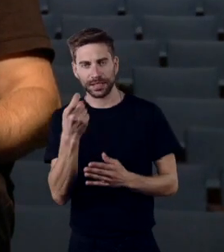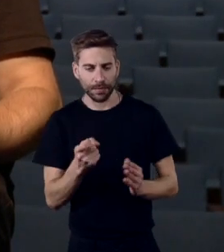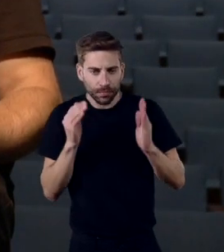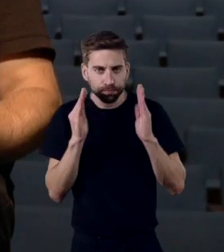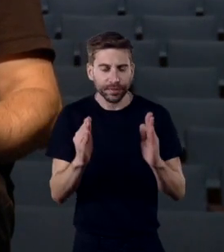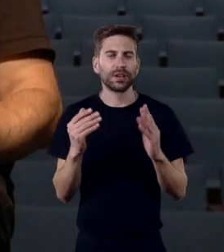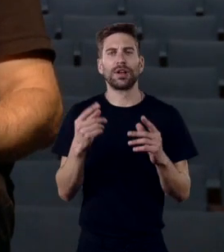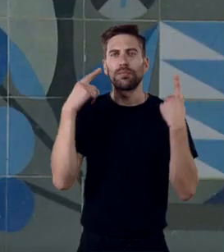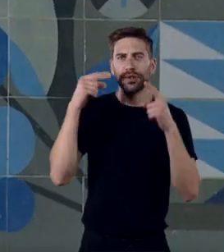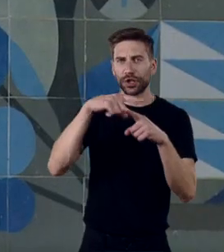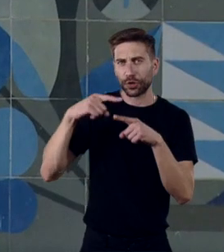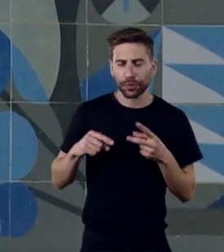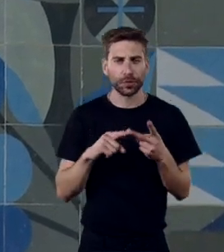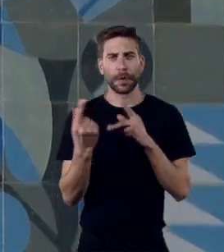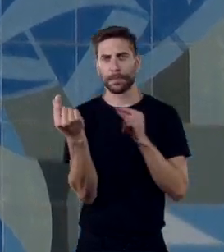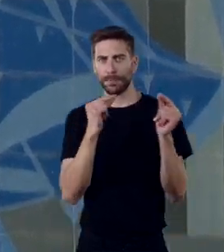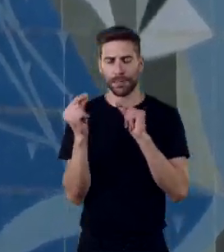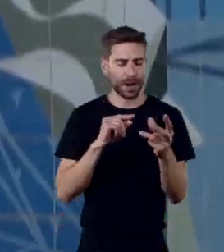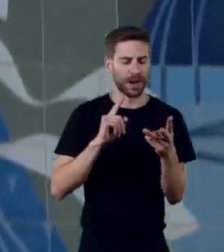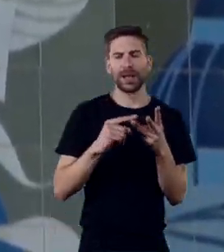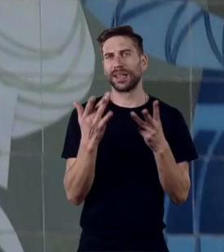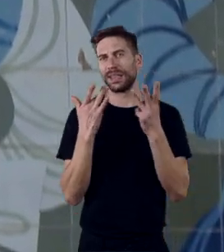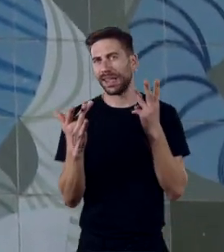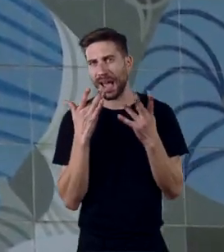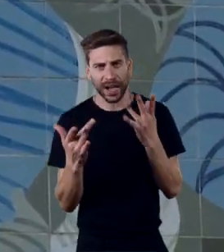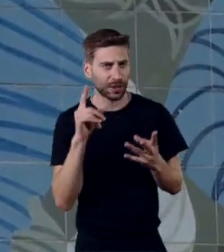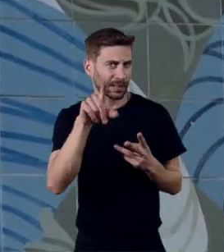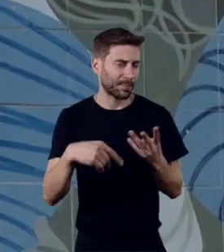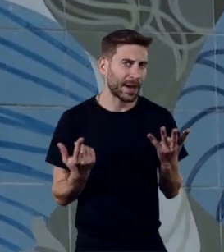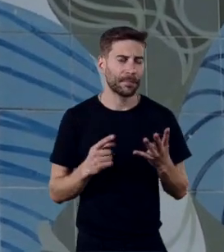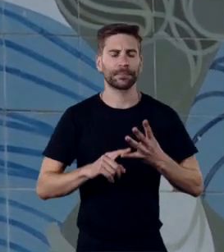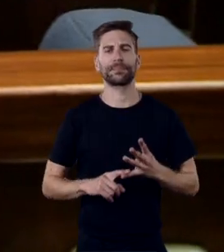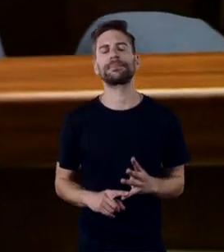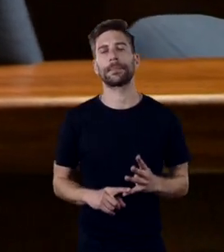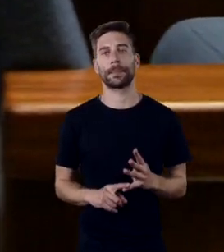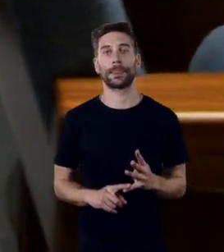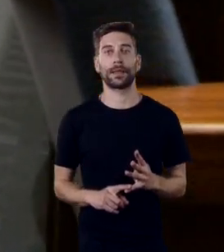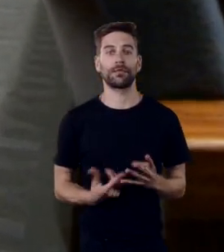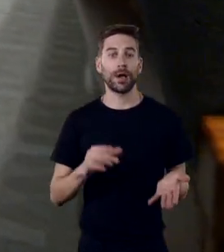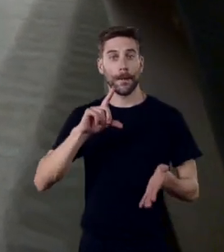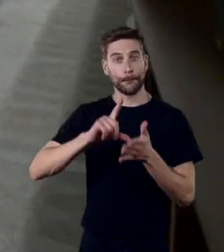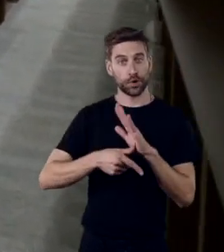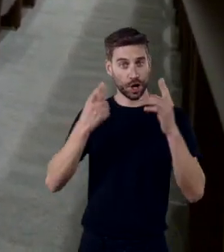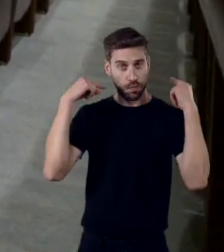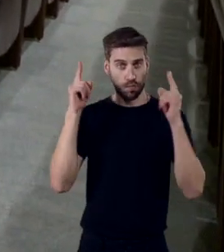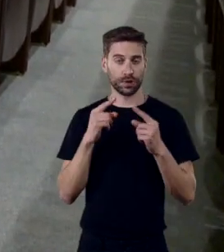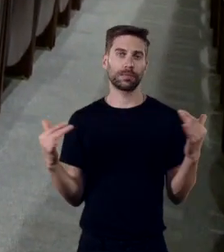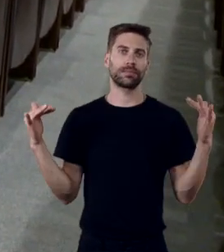do debate público, na área do teatro. Vamos aqui receber projetos de música